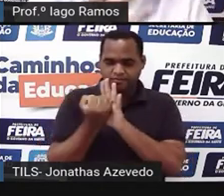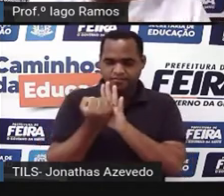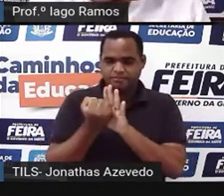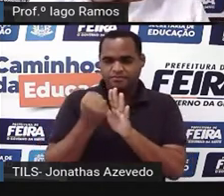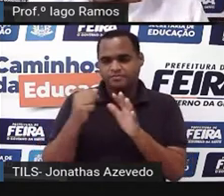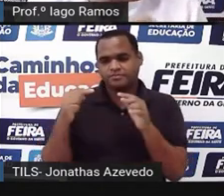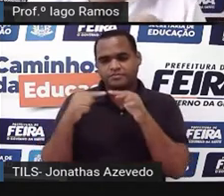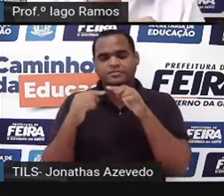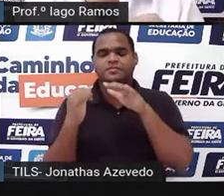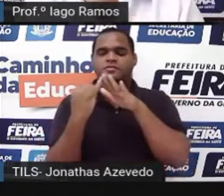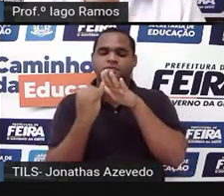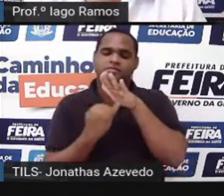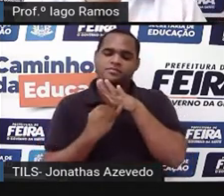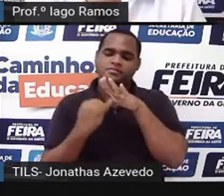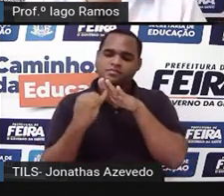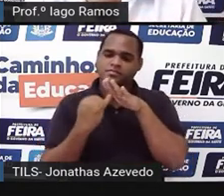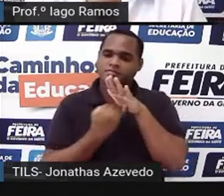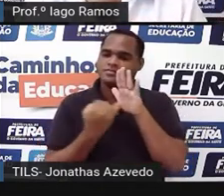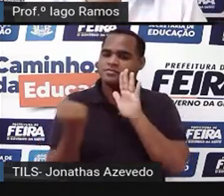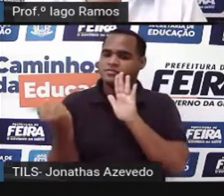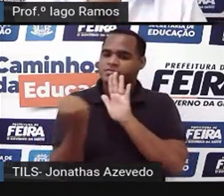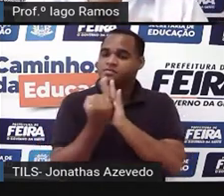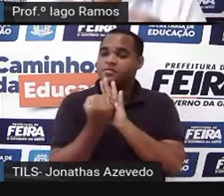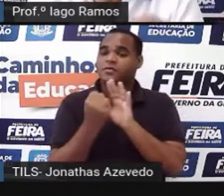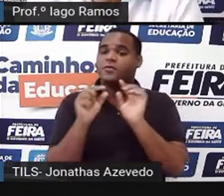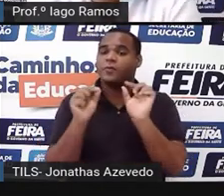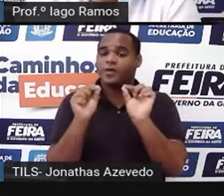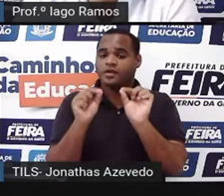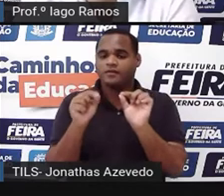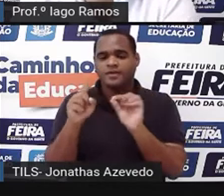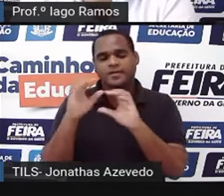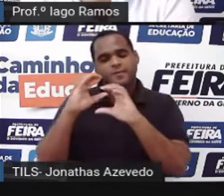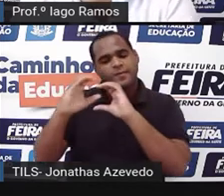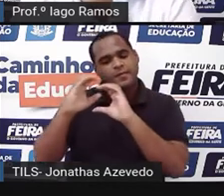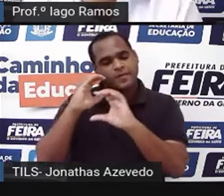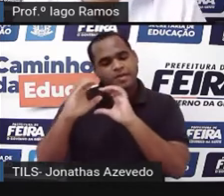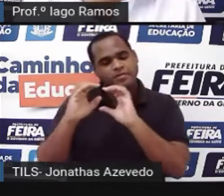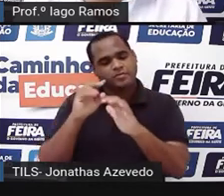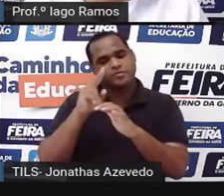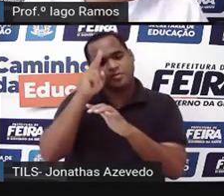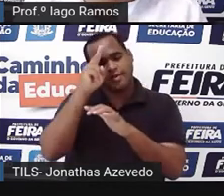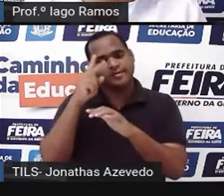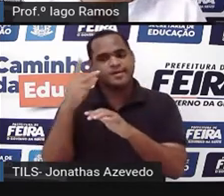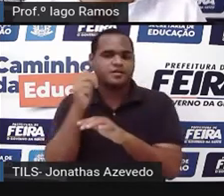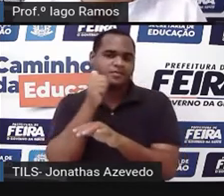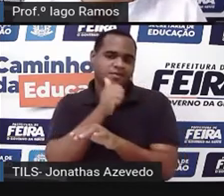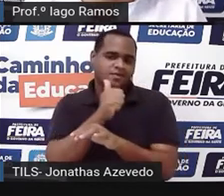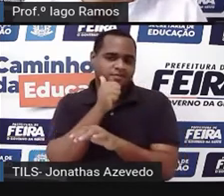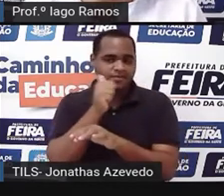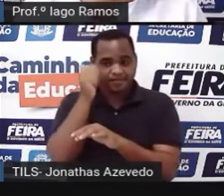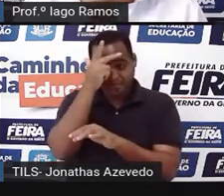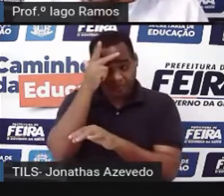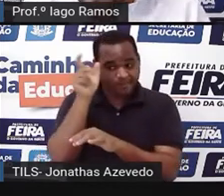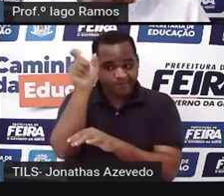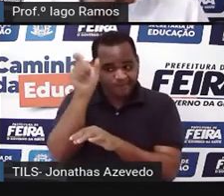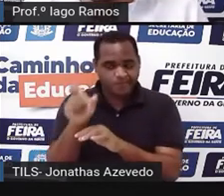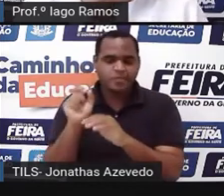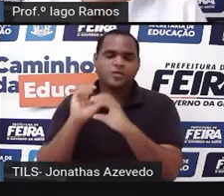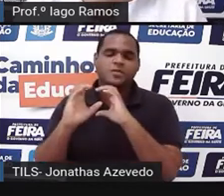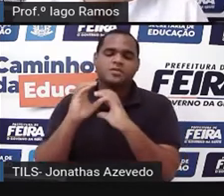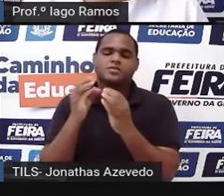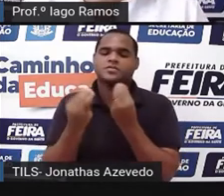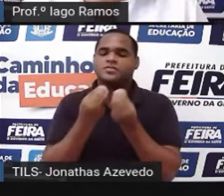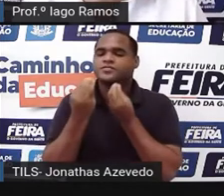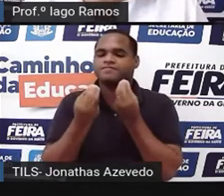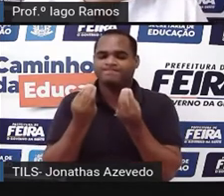da instituição que tem essa logomarca, se comunica com a história dessa mulher, dessa pessoa, tá bom? Então,